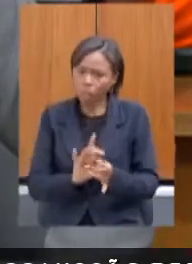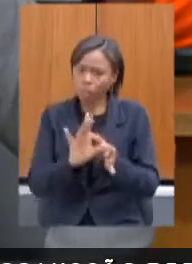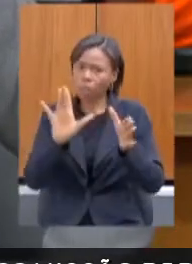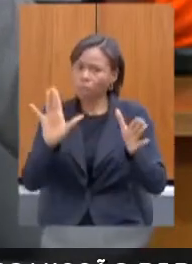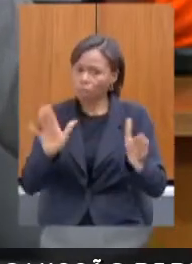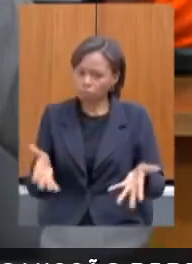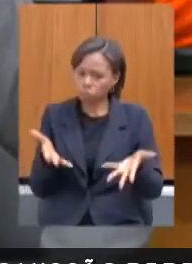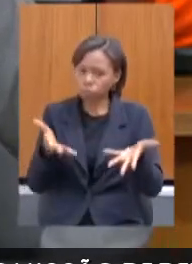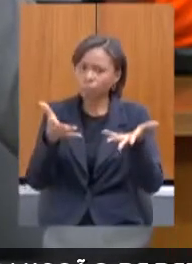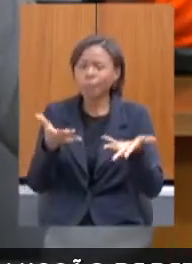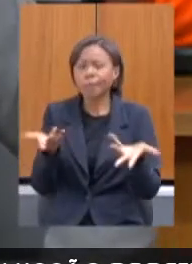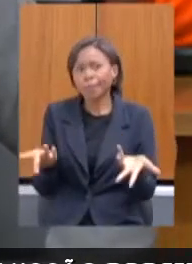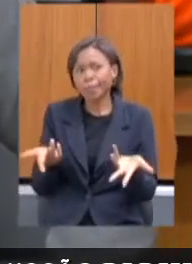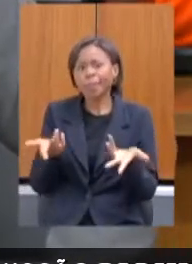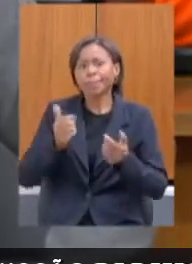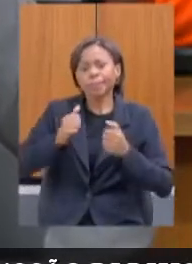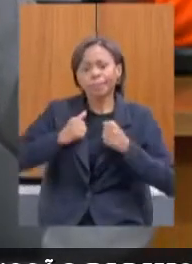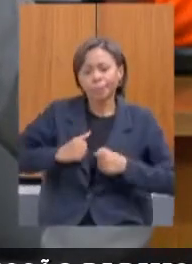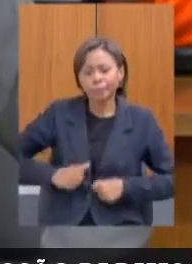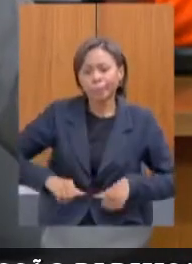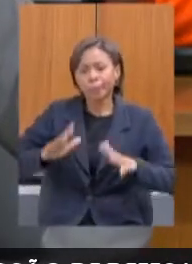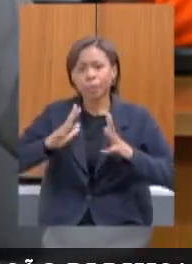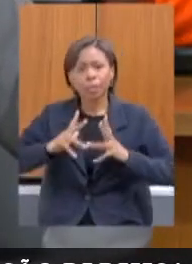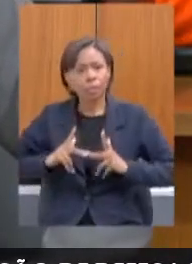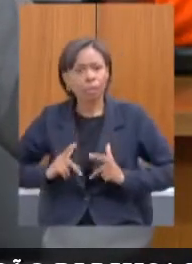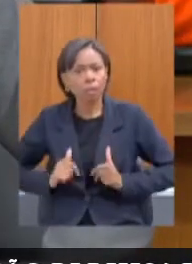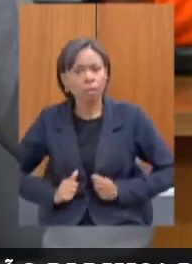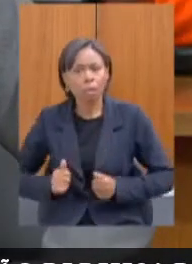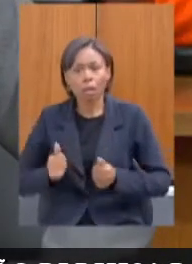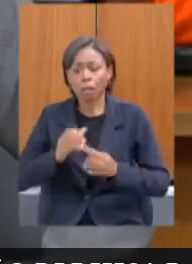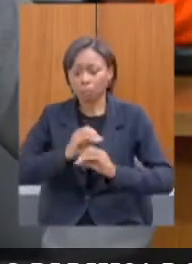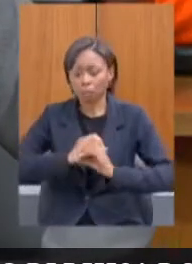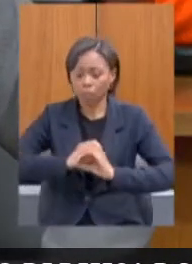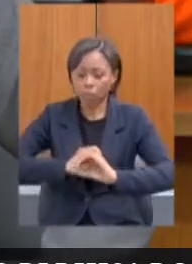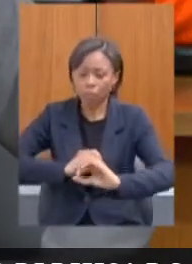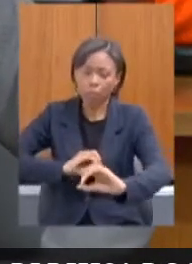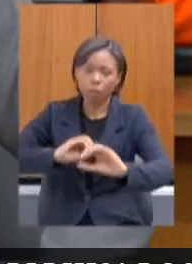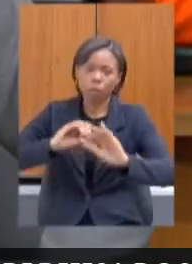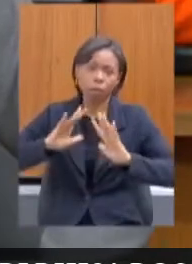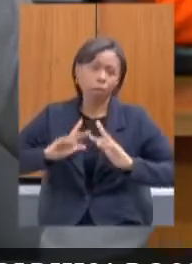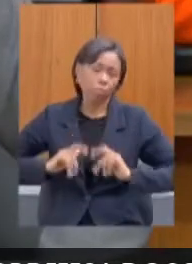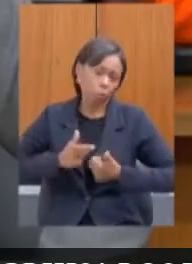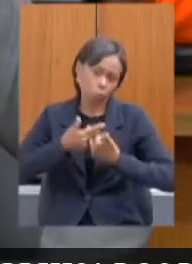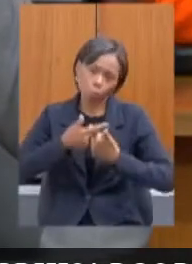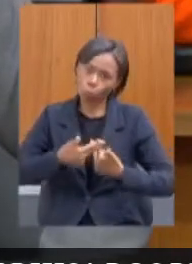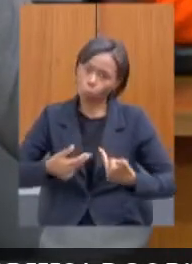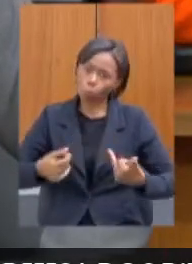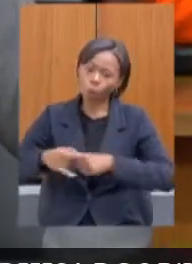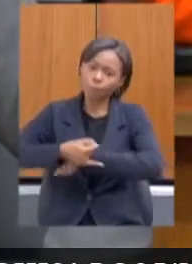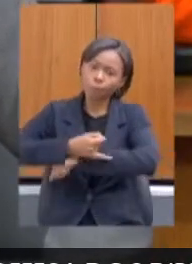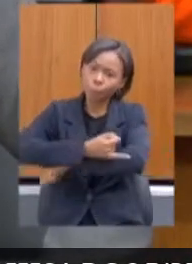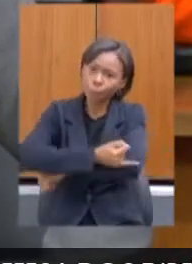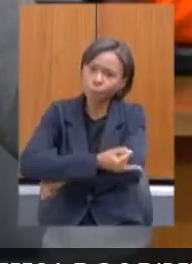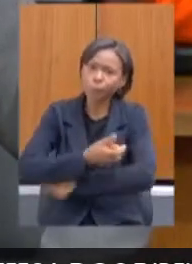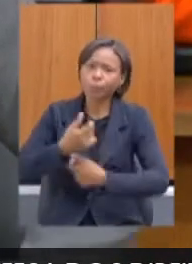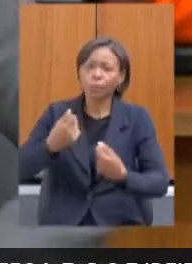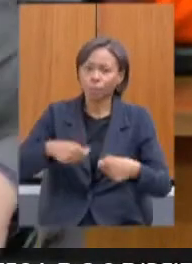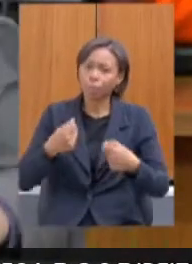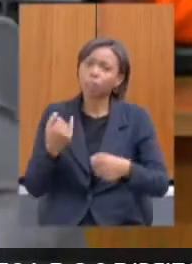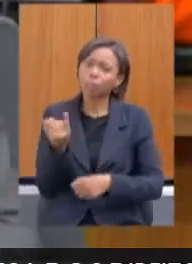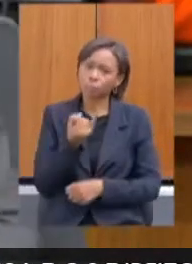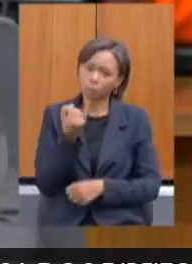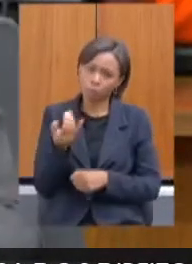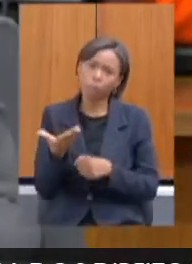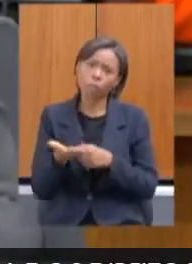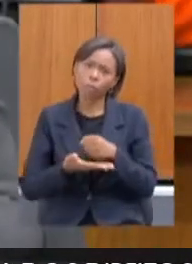saneamento básico, infraestruturas que são necessárias, mas que é importante, sim, que essas pessoas possam ter aí a sua trajetória para a